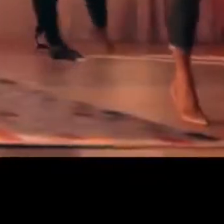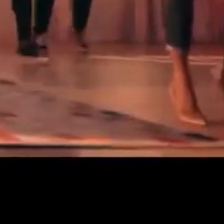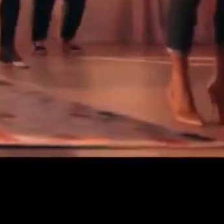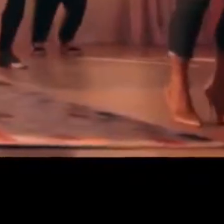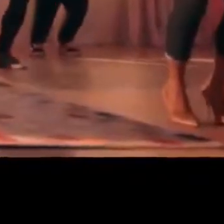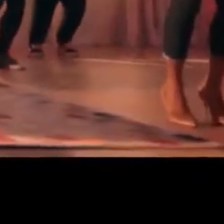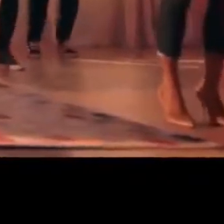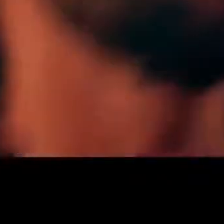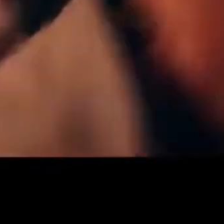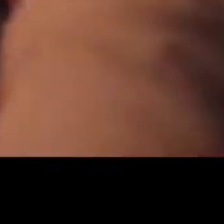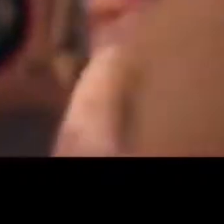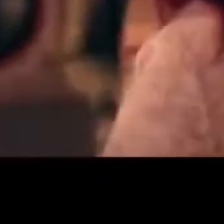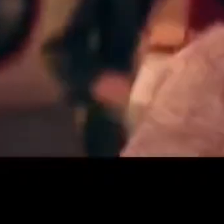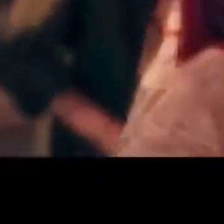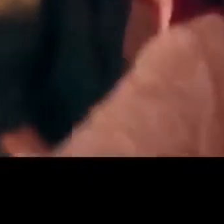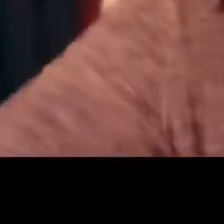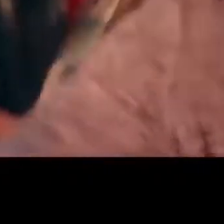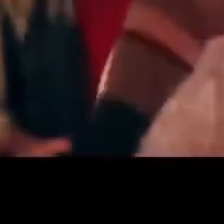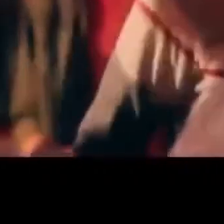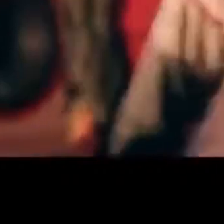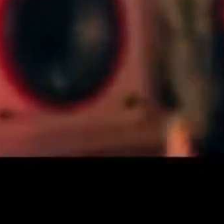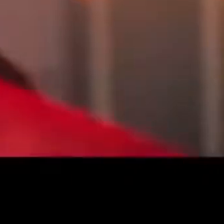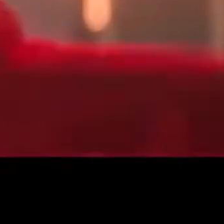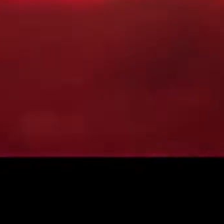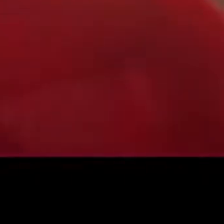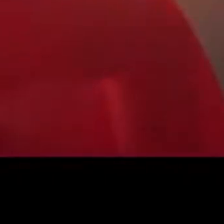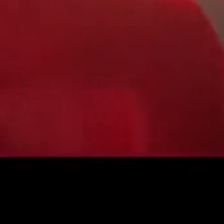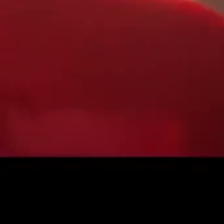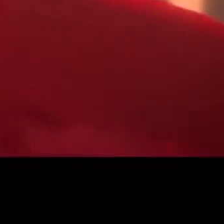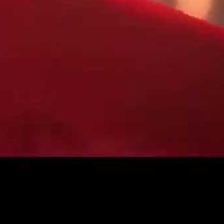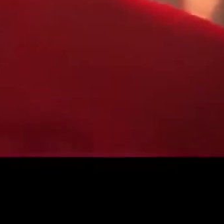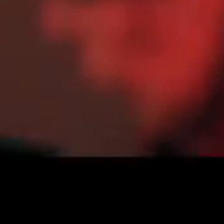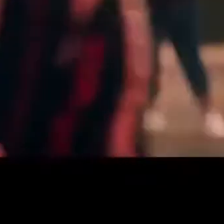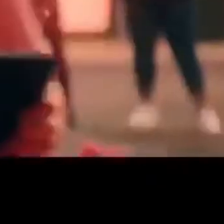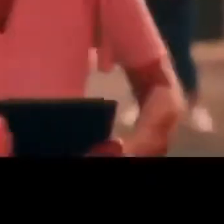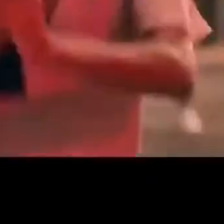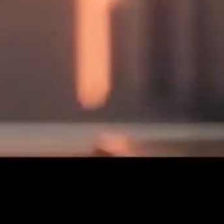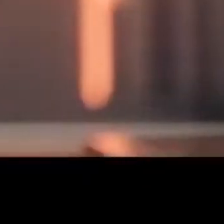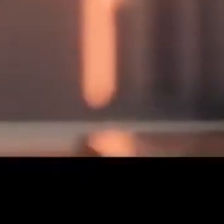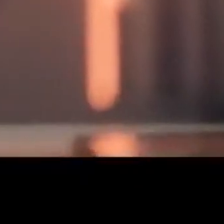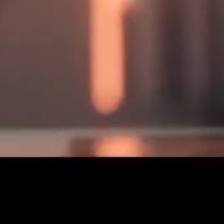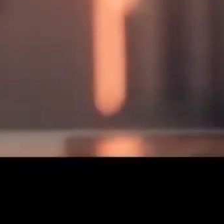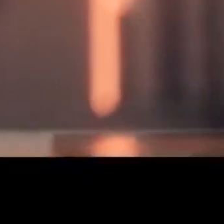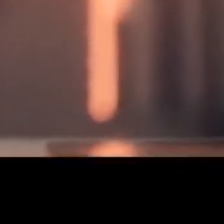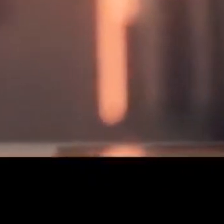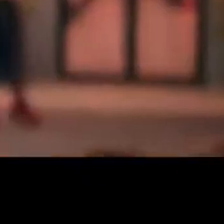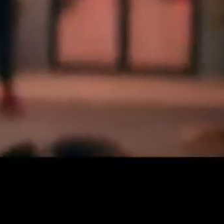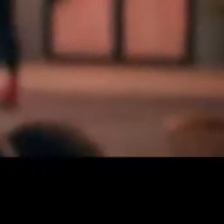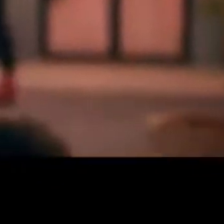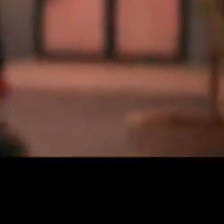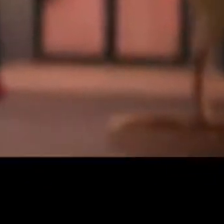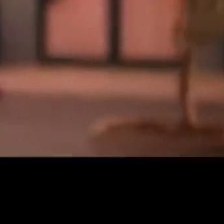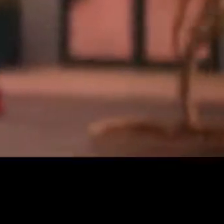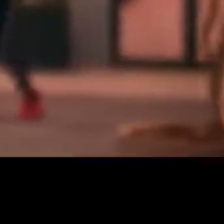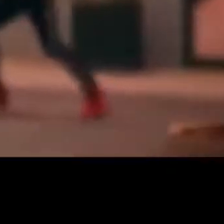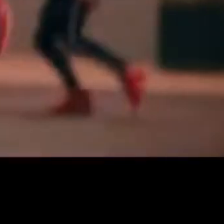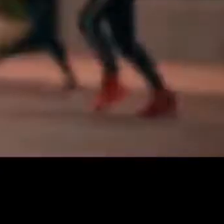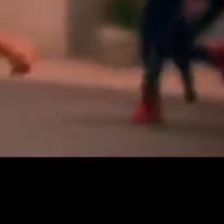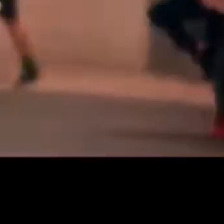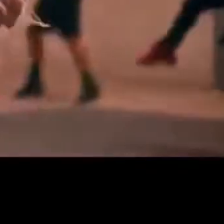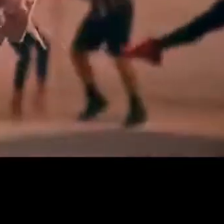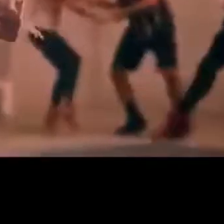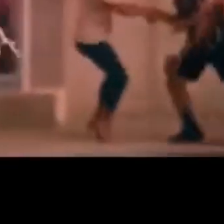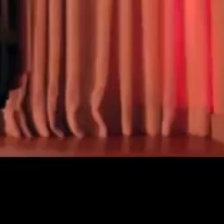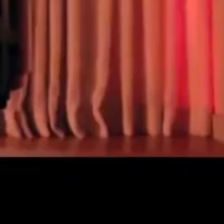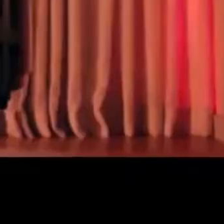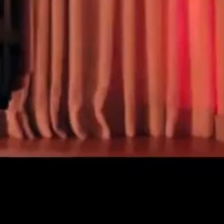lugar Com conteúdo que arrasa Na banda larga e no celular